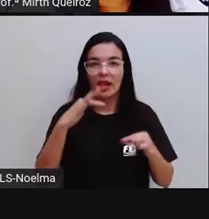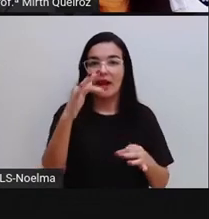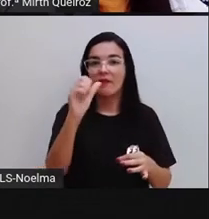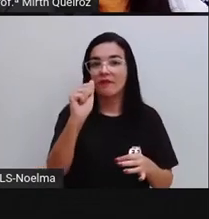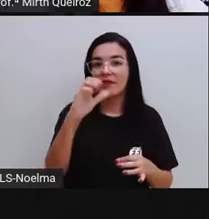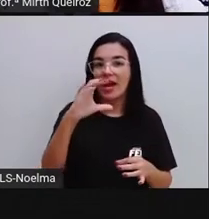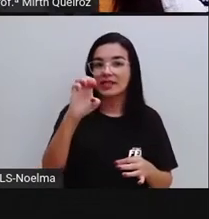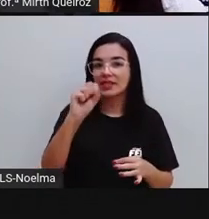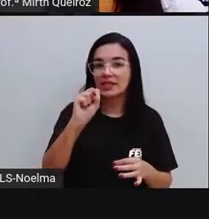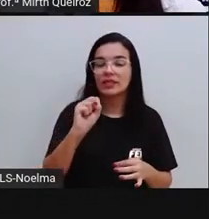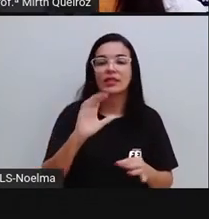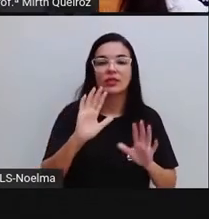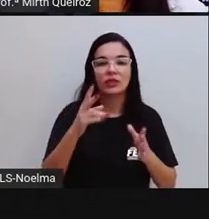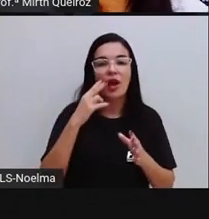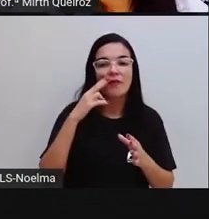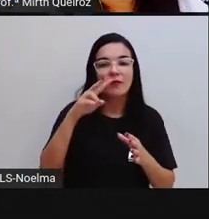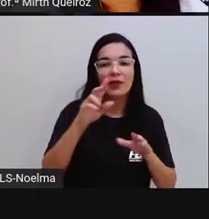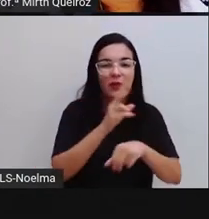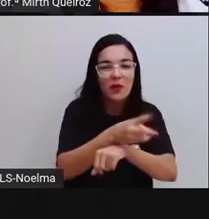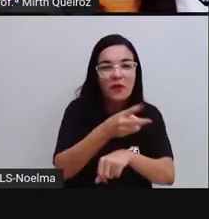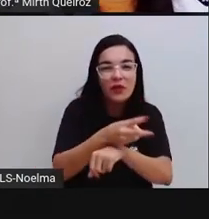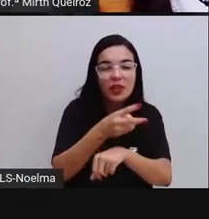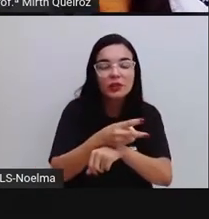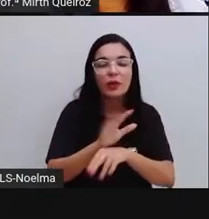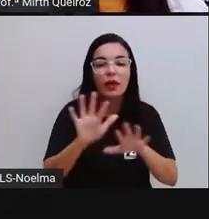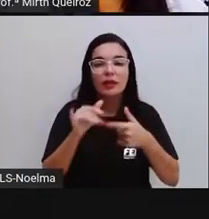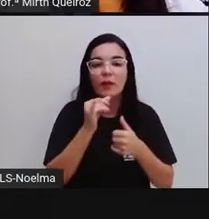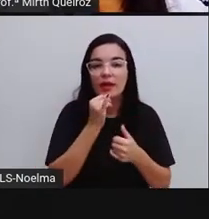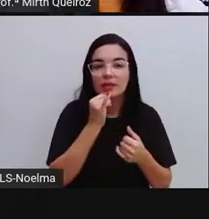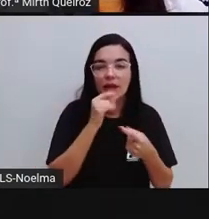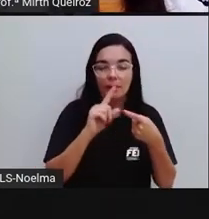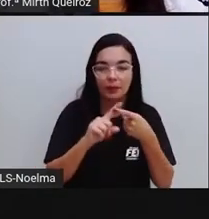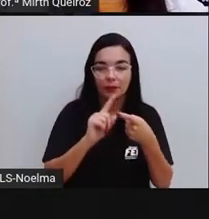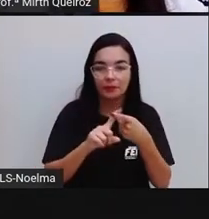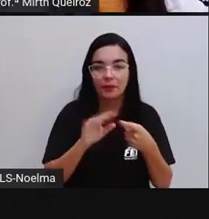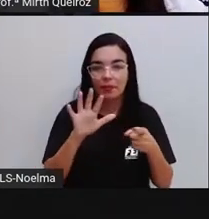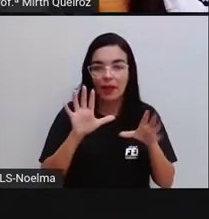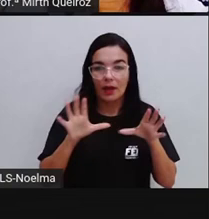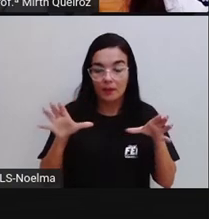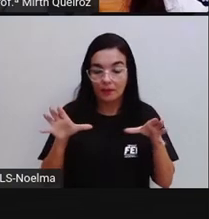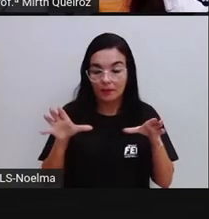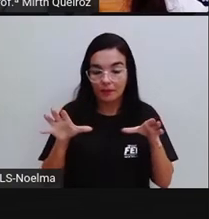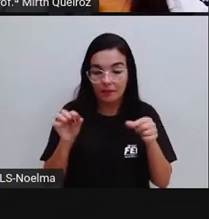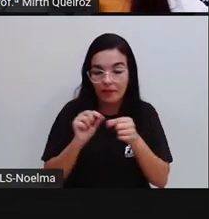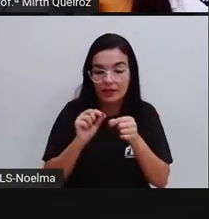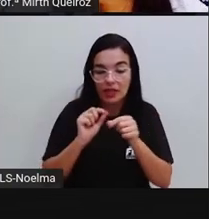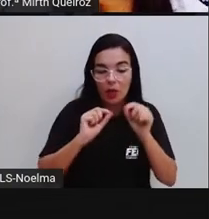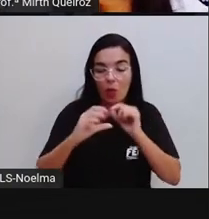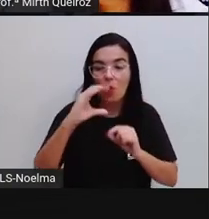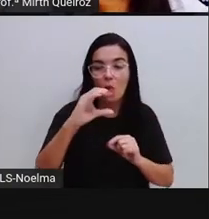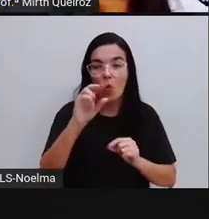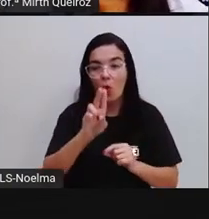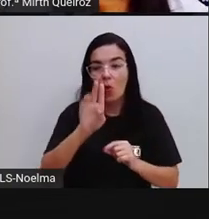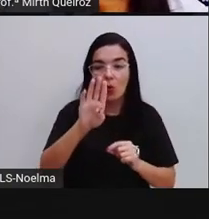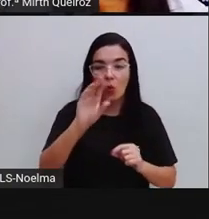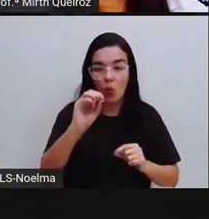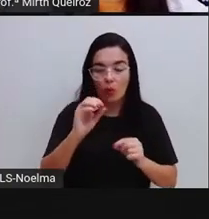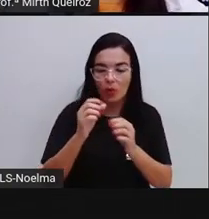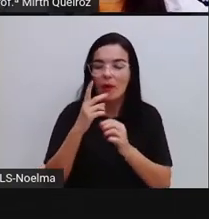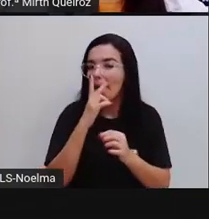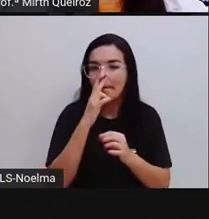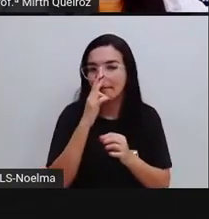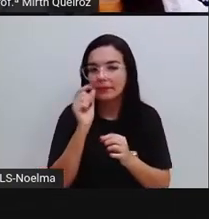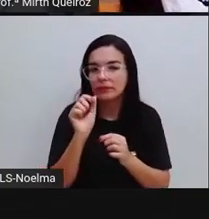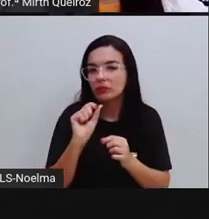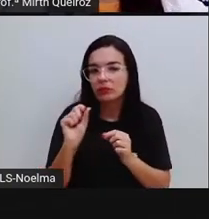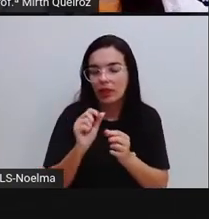poliedro, como a gente viu lá no vídeo, por exemplo, para formar um cubo, nós utilizamos o quê? Nós